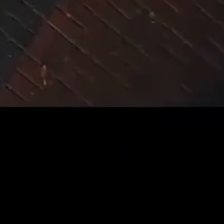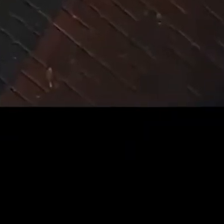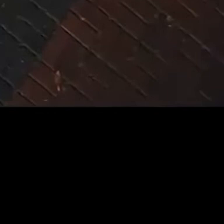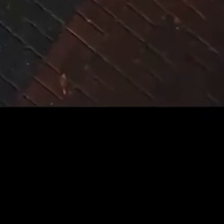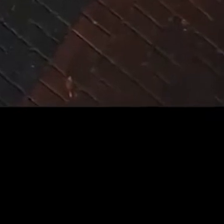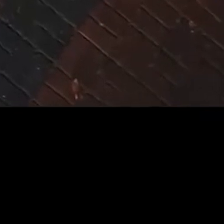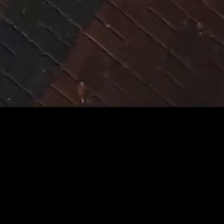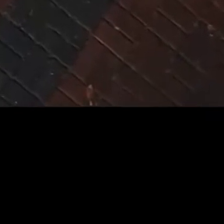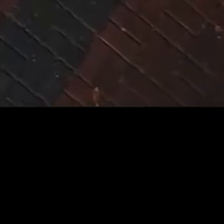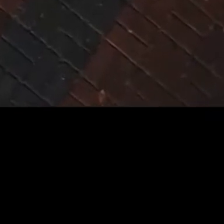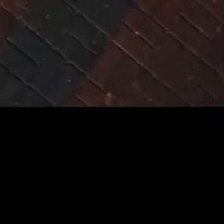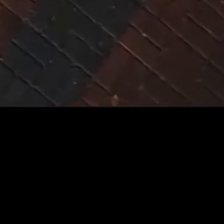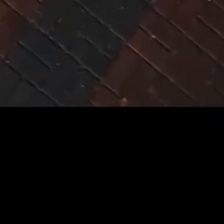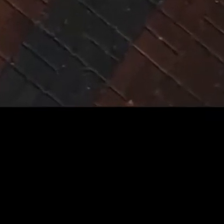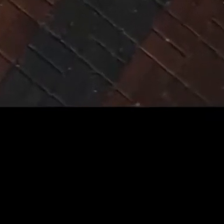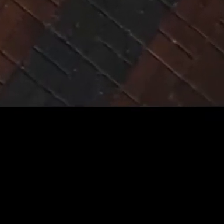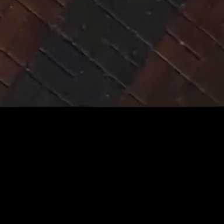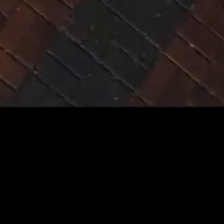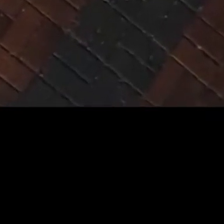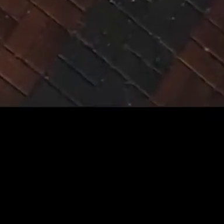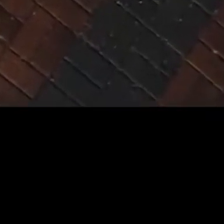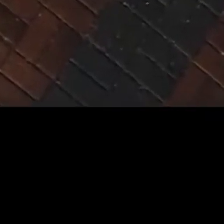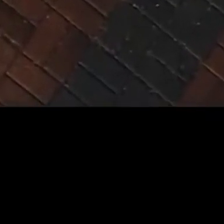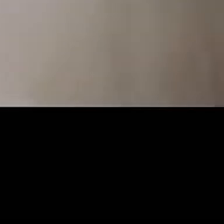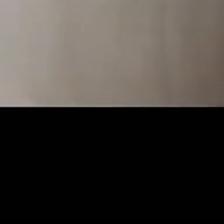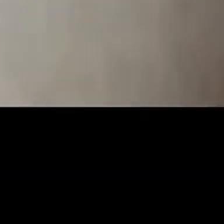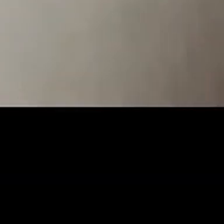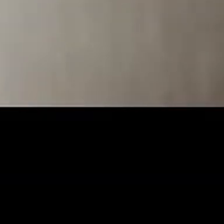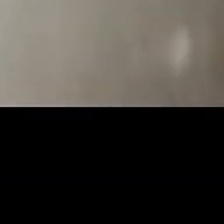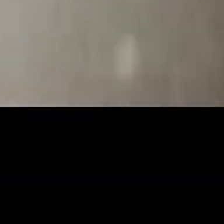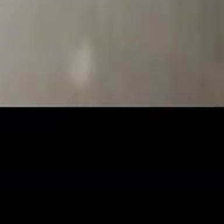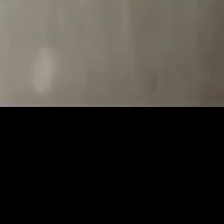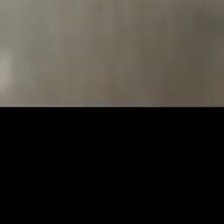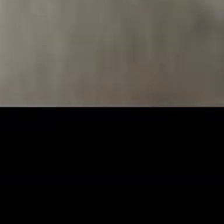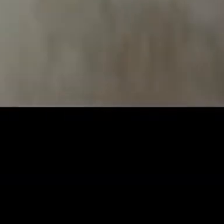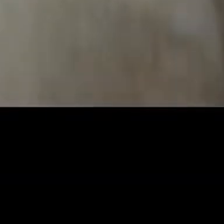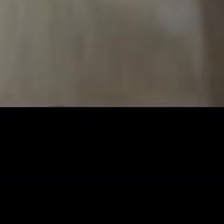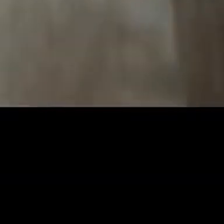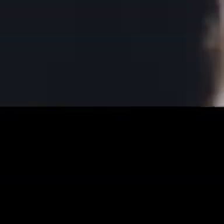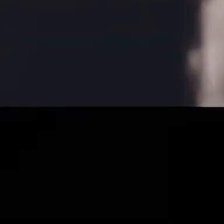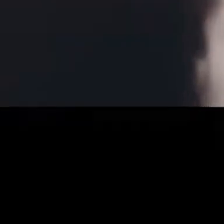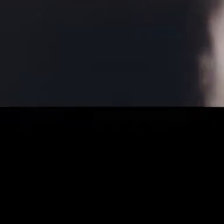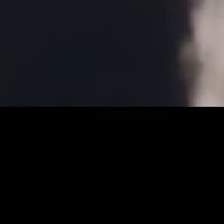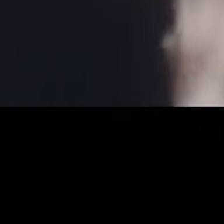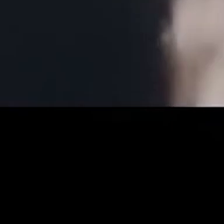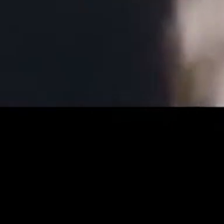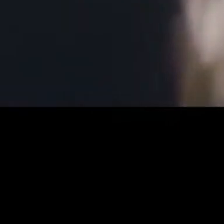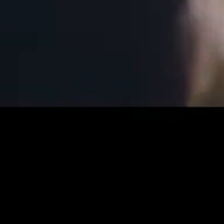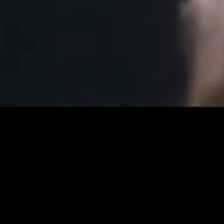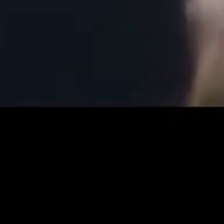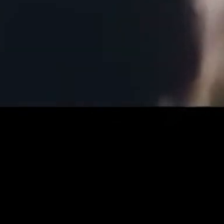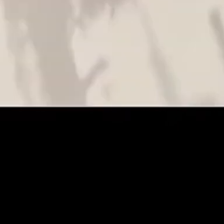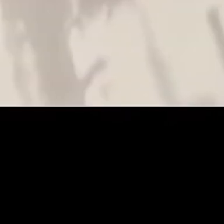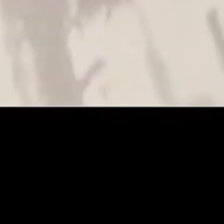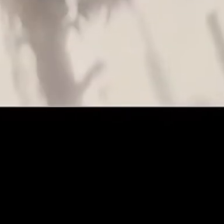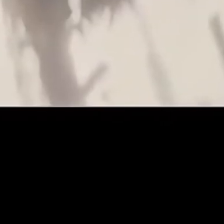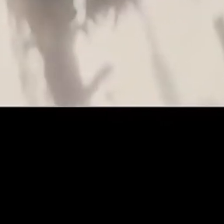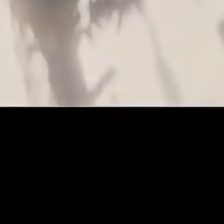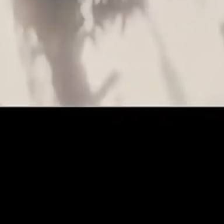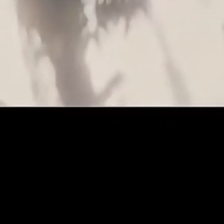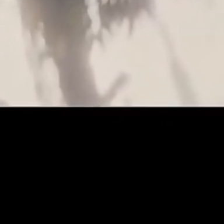Provavelmente outras pessoas por aí querem te falar muita coisa também. Acho que você teria orgulho. Não só por mim.